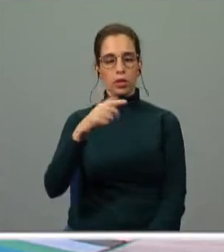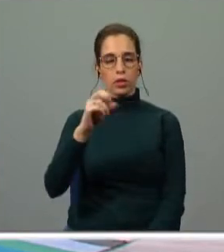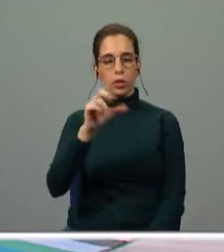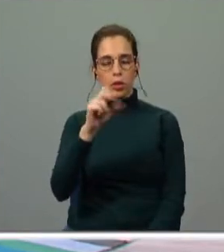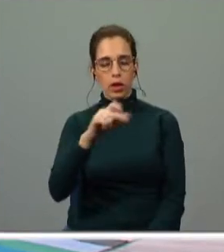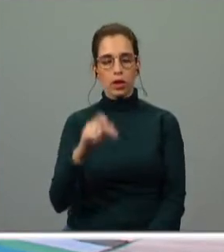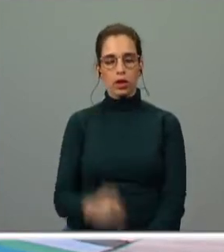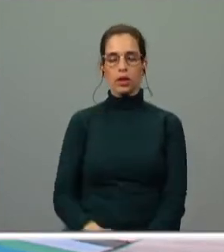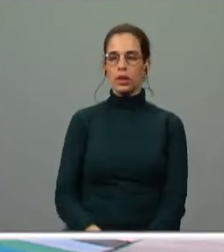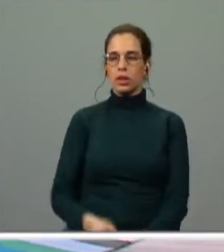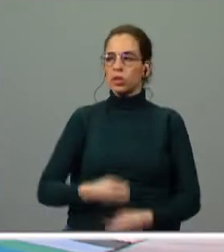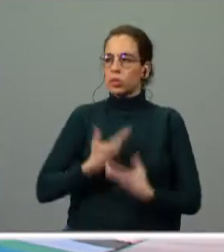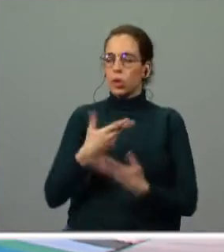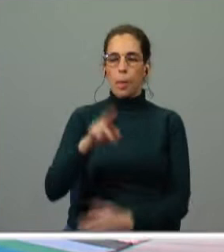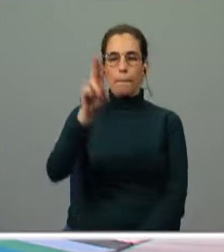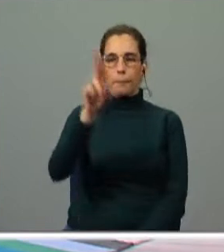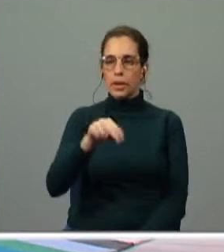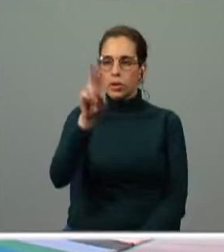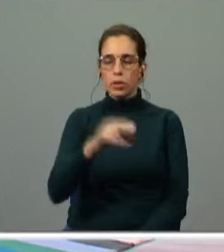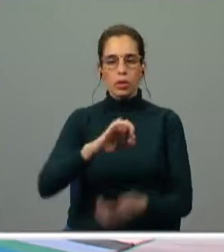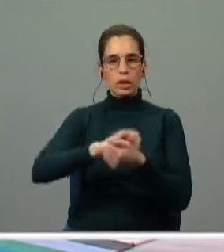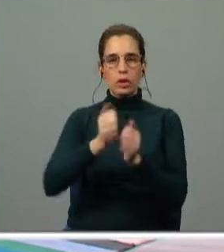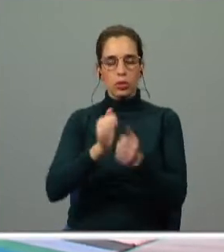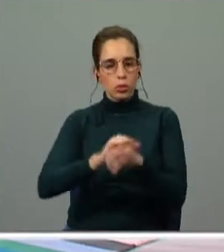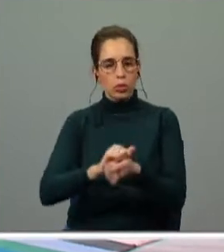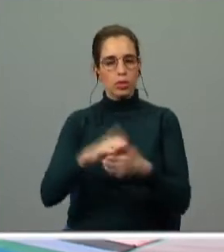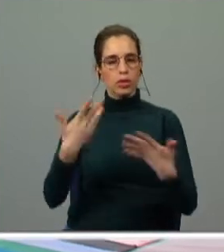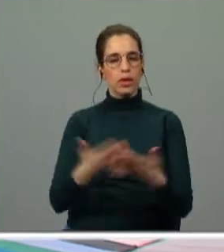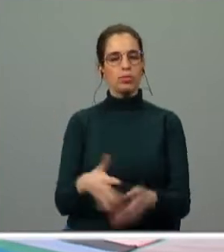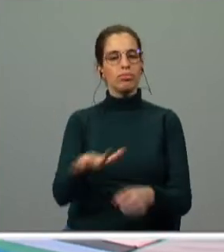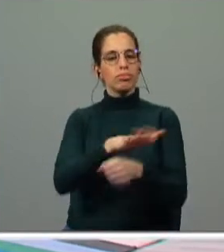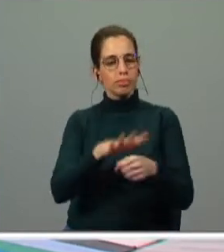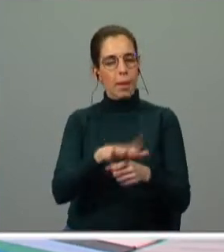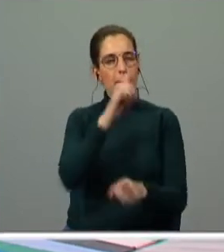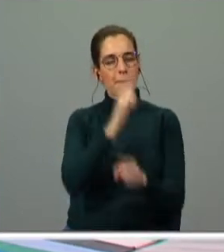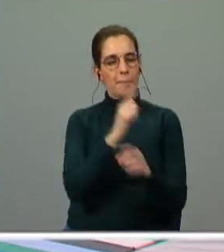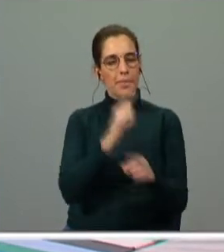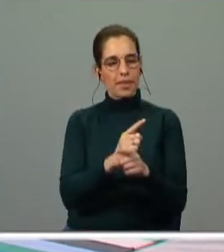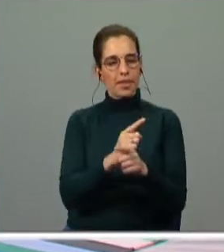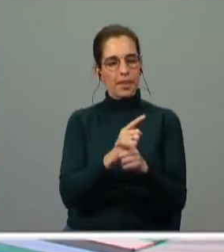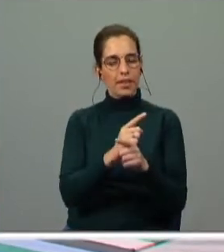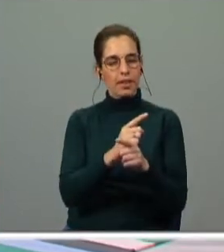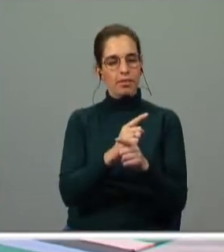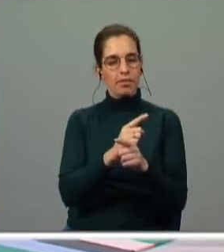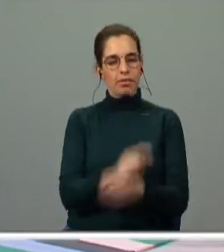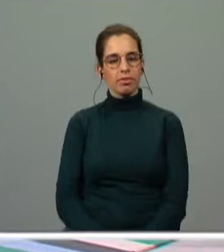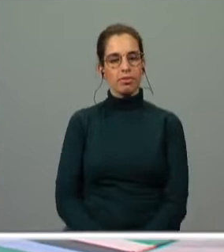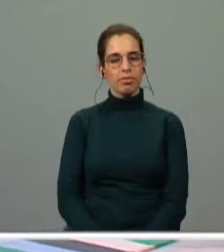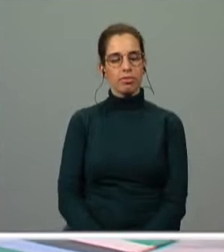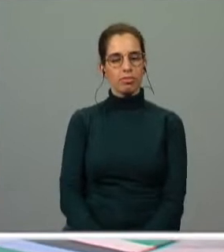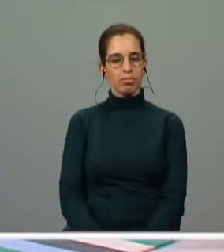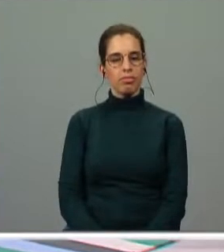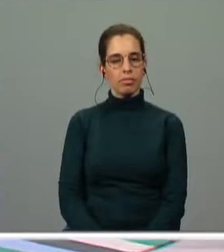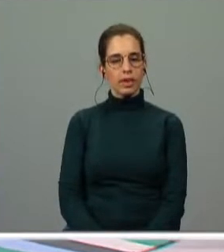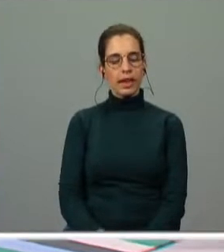pintores, escultores, portanto, é um caso mesmo que desenterra os homens da